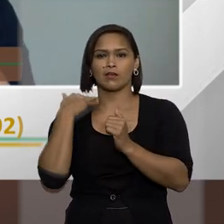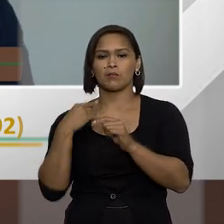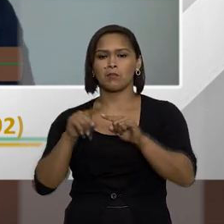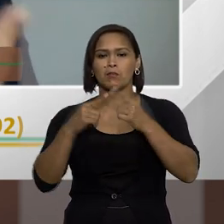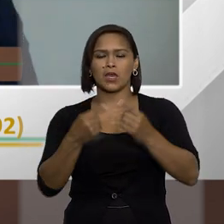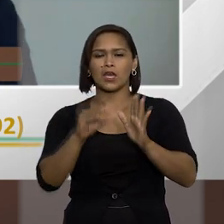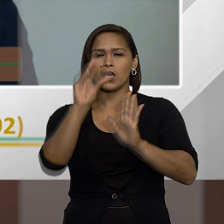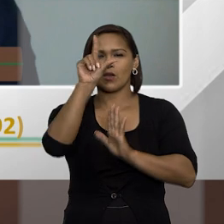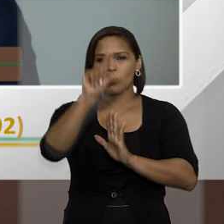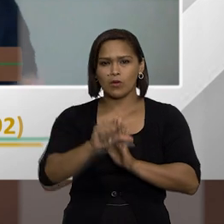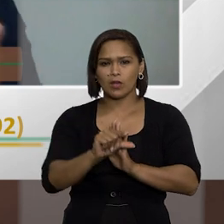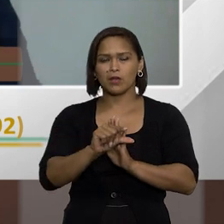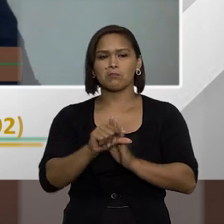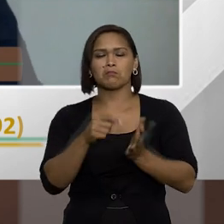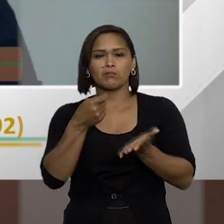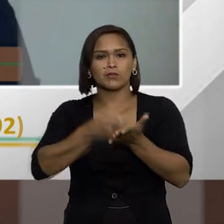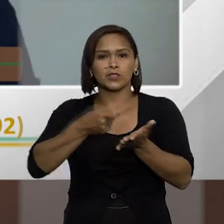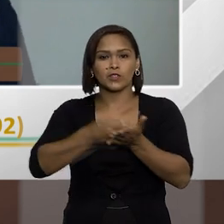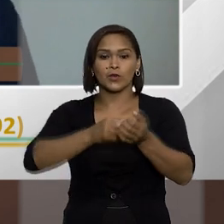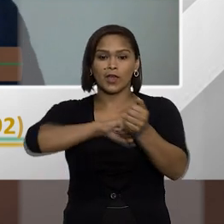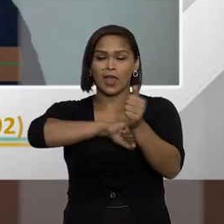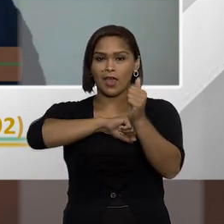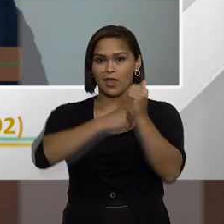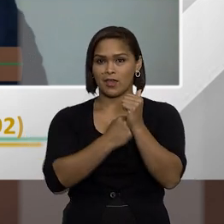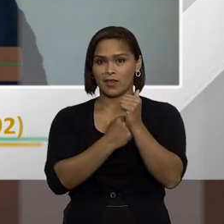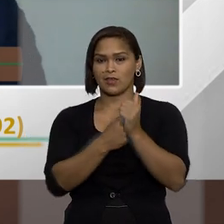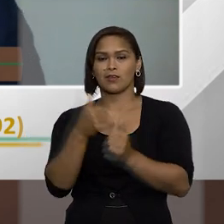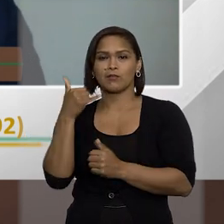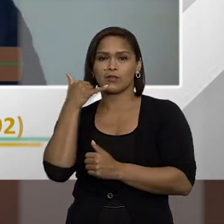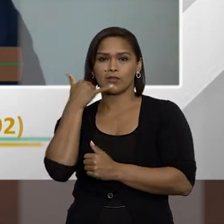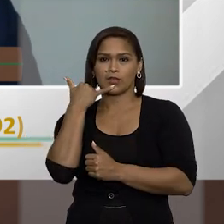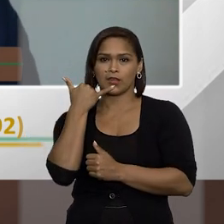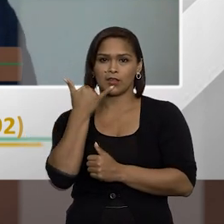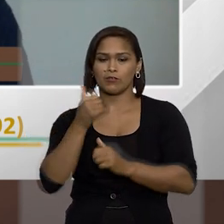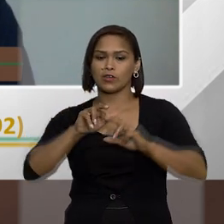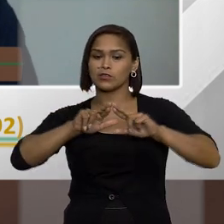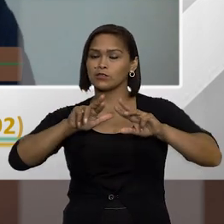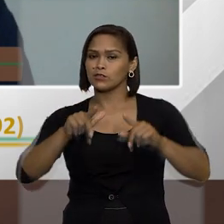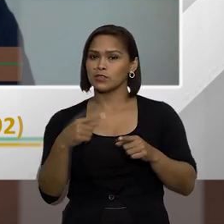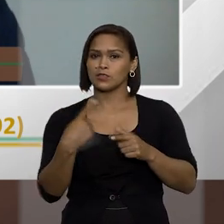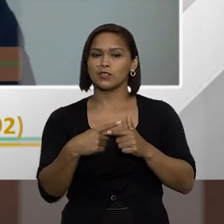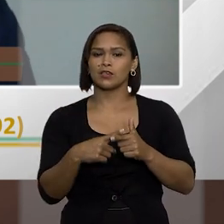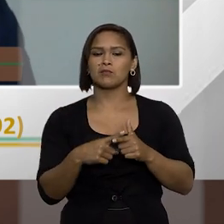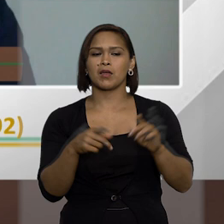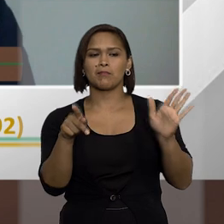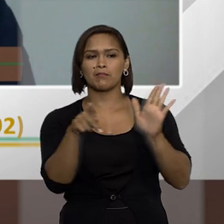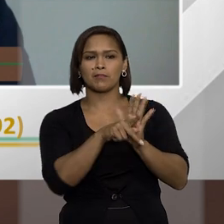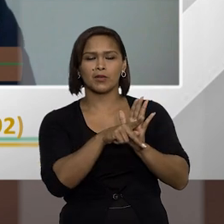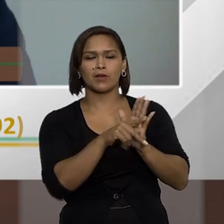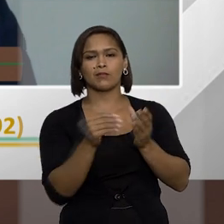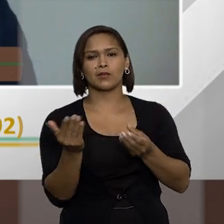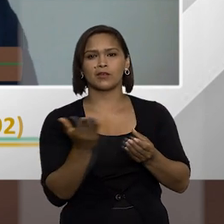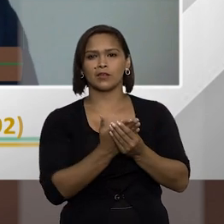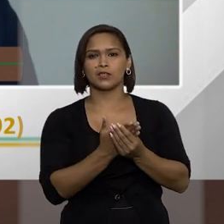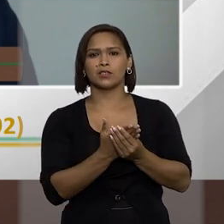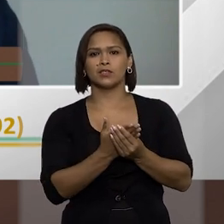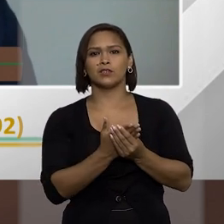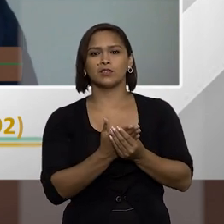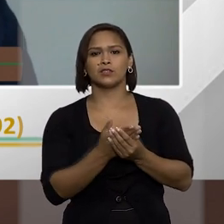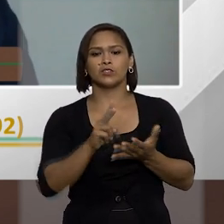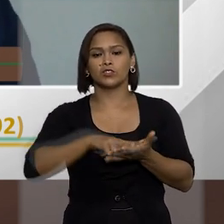requisitos menos exigentes do que a quebra do sigilo telefônico que é mais própria de ações